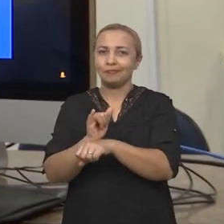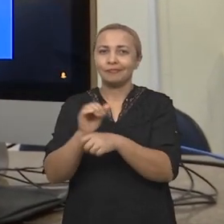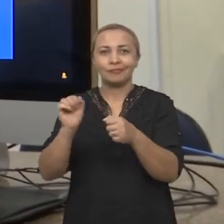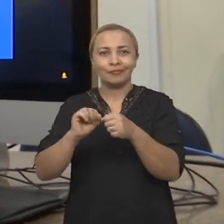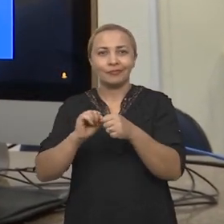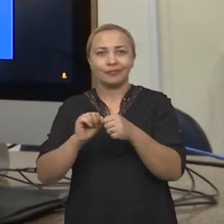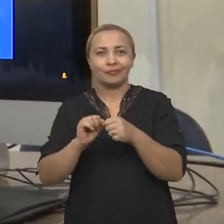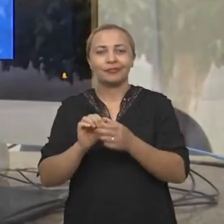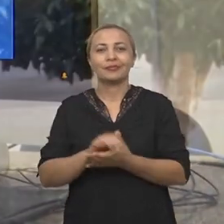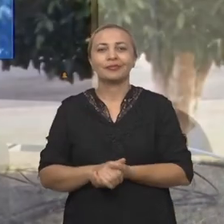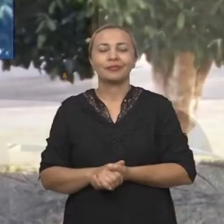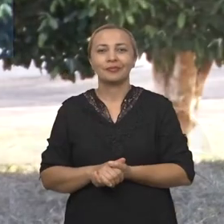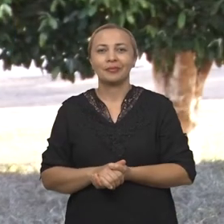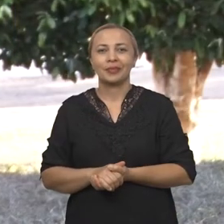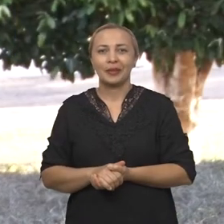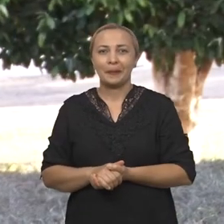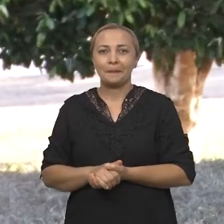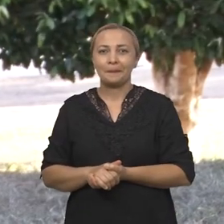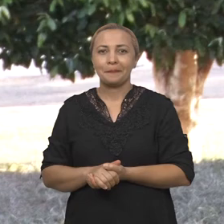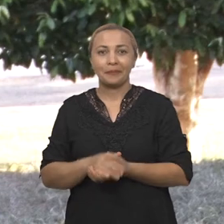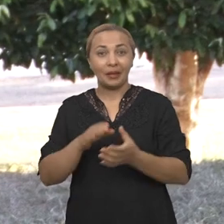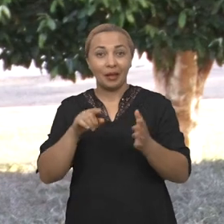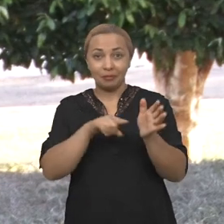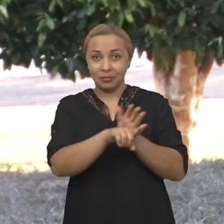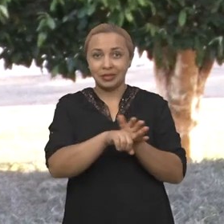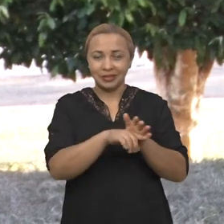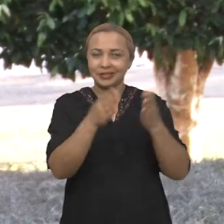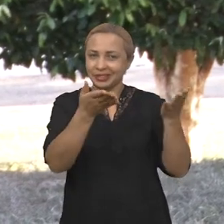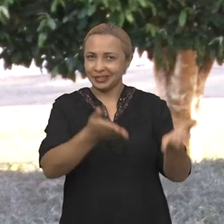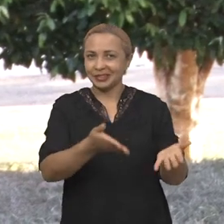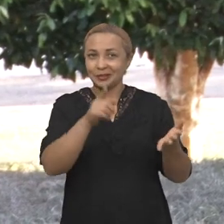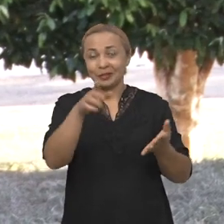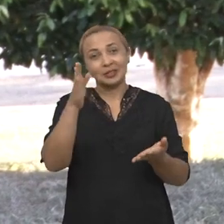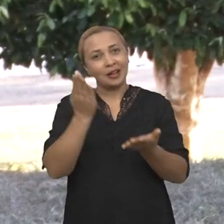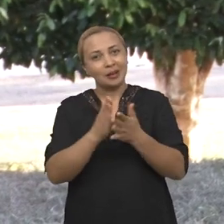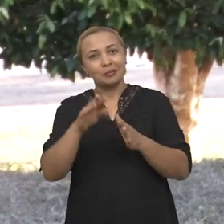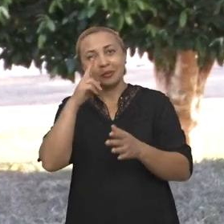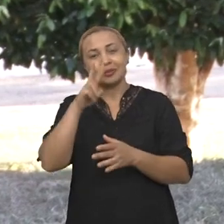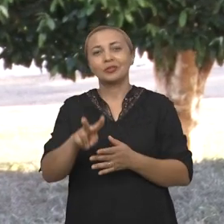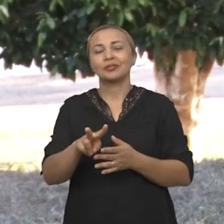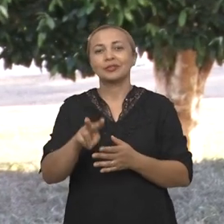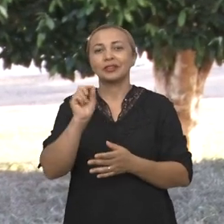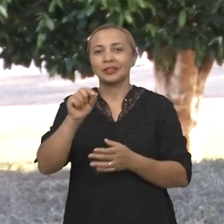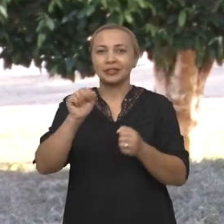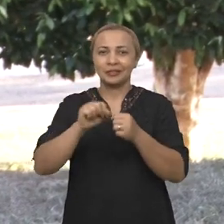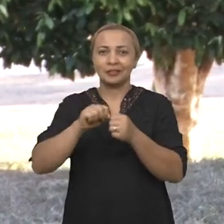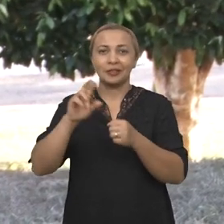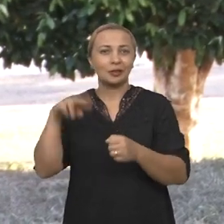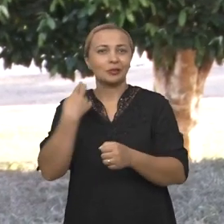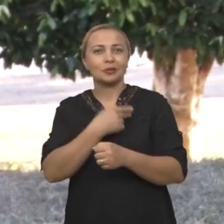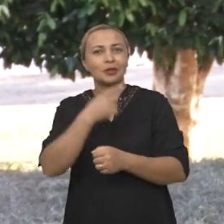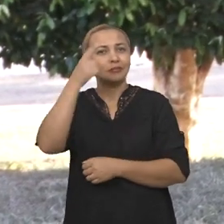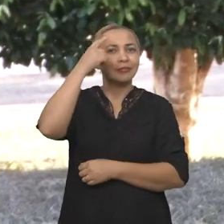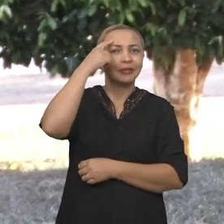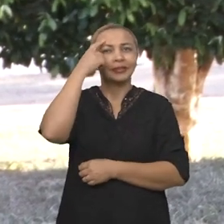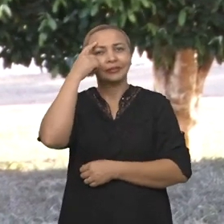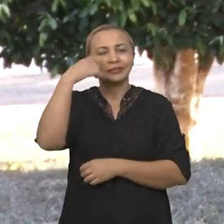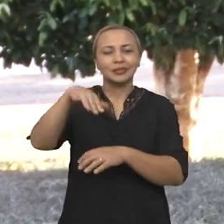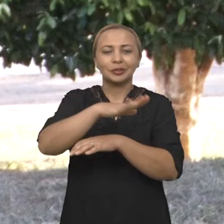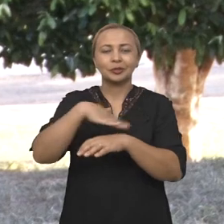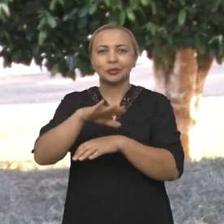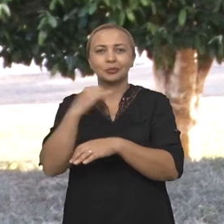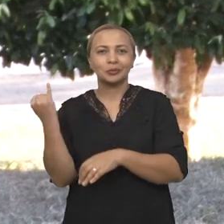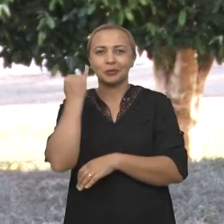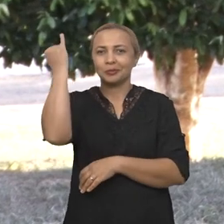feito por este canal. São pesquisas como estas, que você acabou de ver no programa de hoje, que fazem a gente refletir a